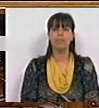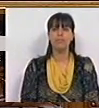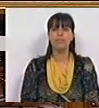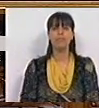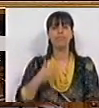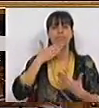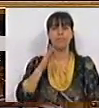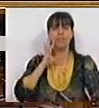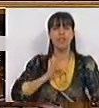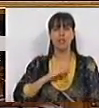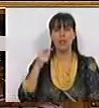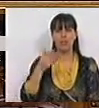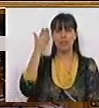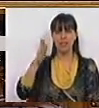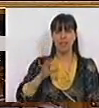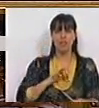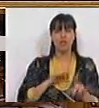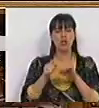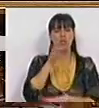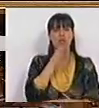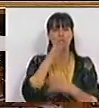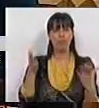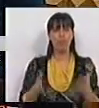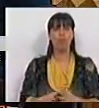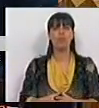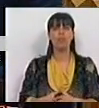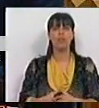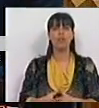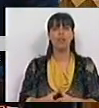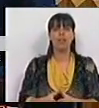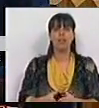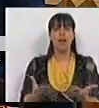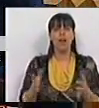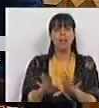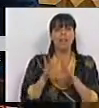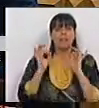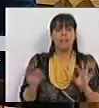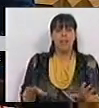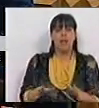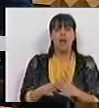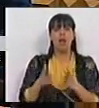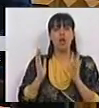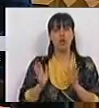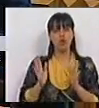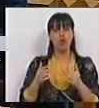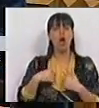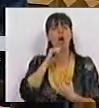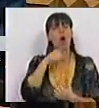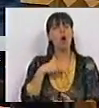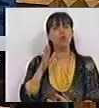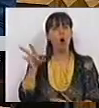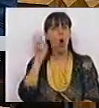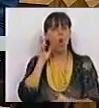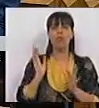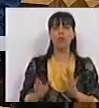Muito obrigado, Sra. Presidente, Sras. e Srs. Deputados. Tal como já tivemos a oportunidade